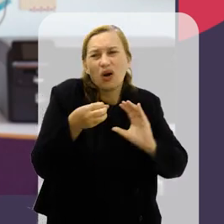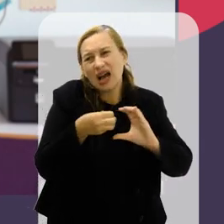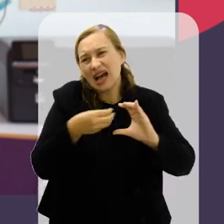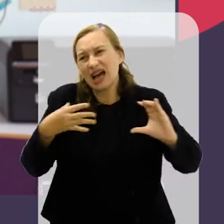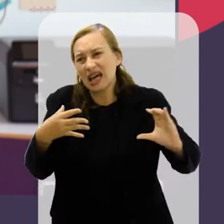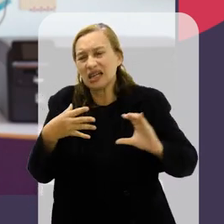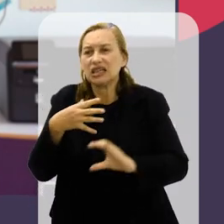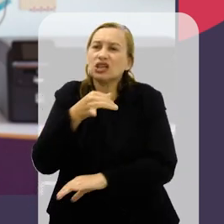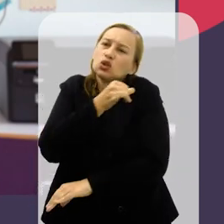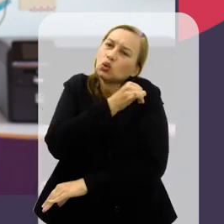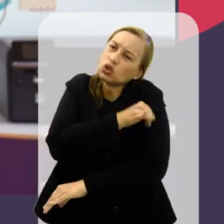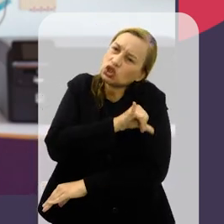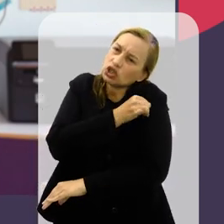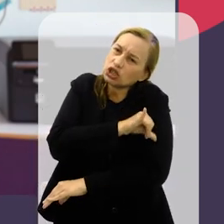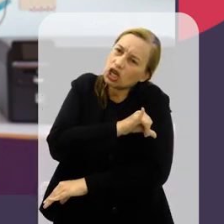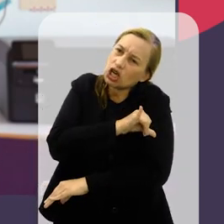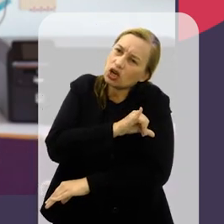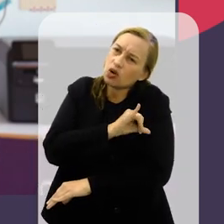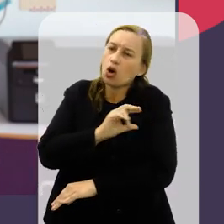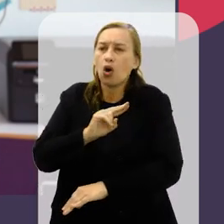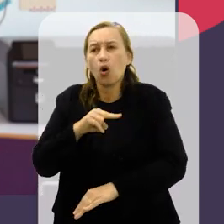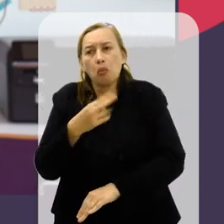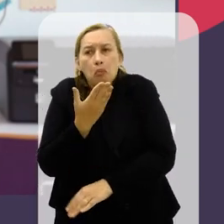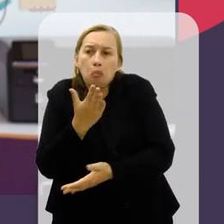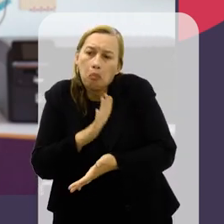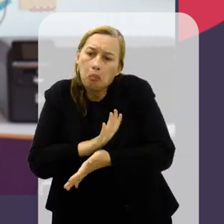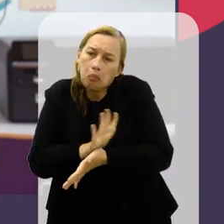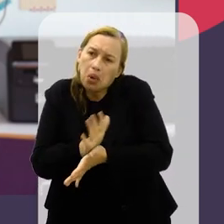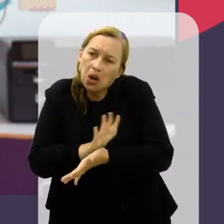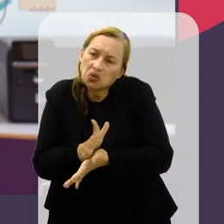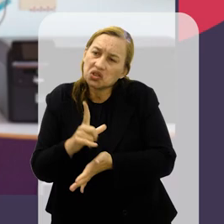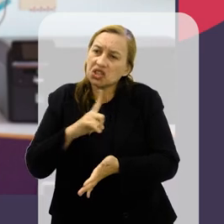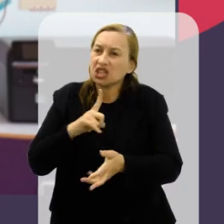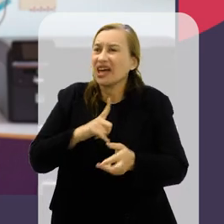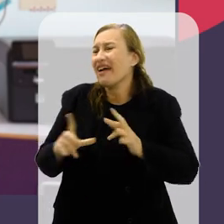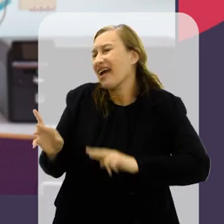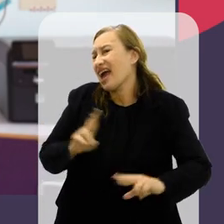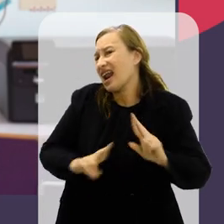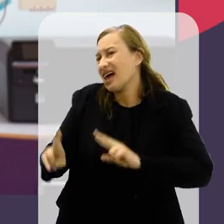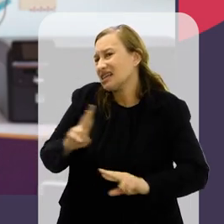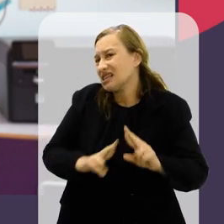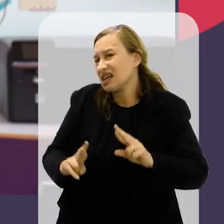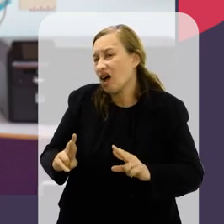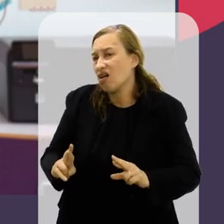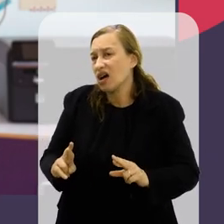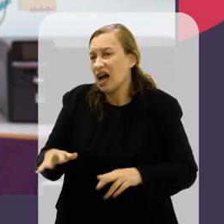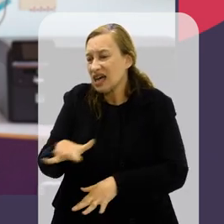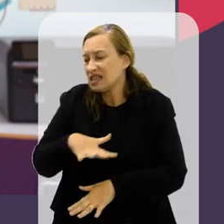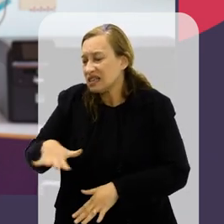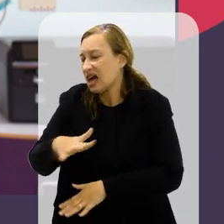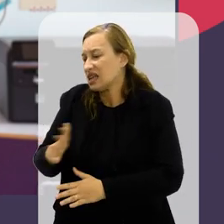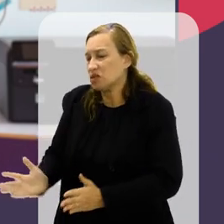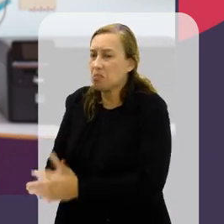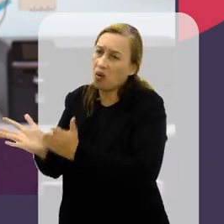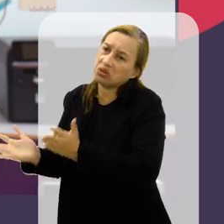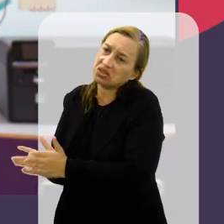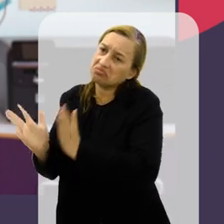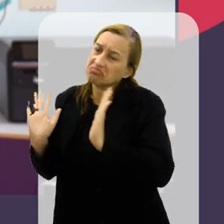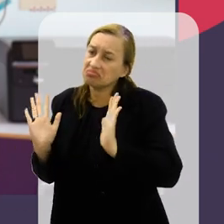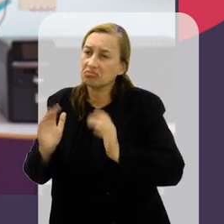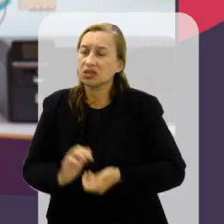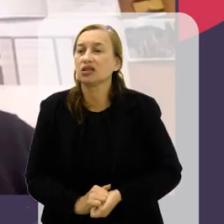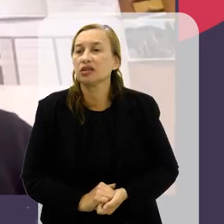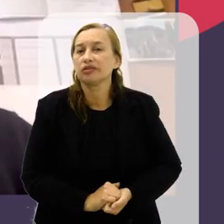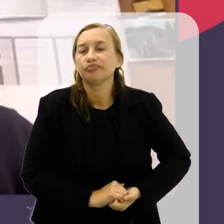Isso é uma característica do Rio de Janeiro? Isso é um preconceito que a gente tem em relação às áreas mais empobrecidas?